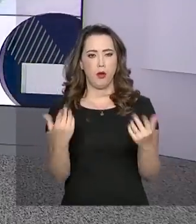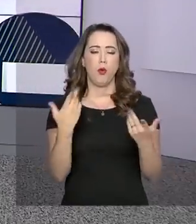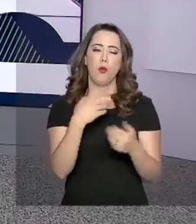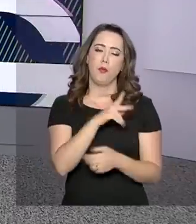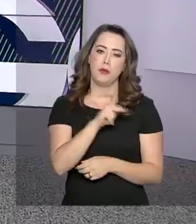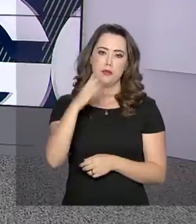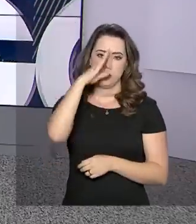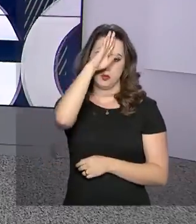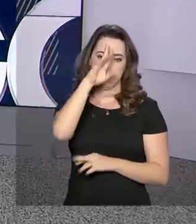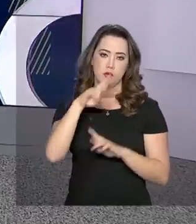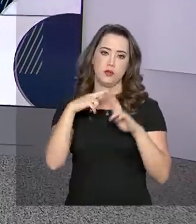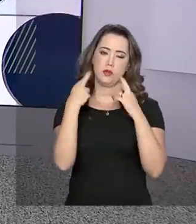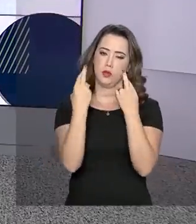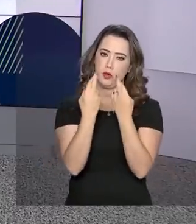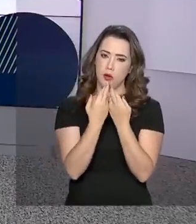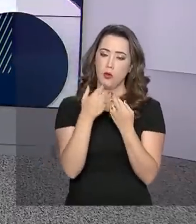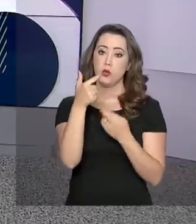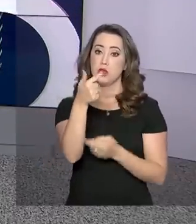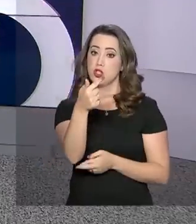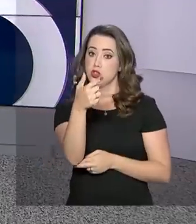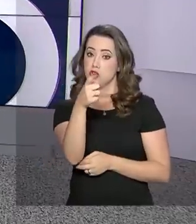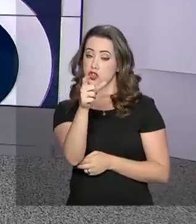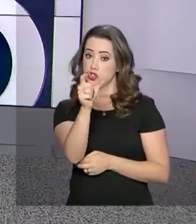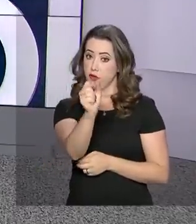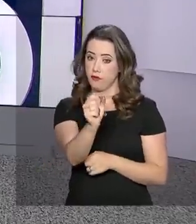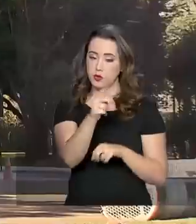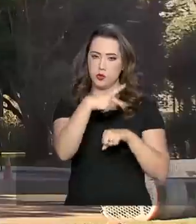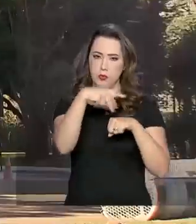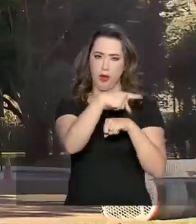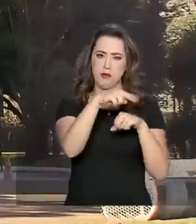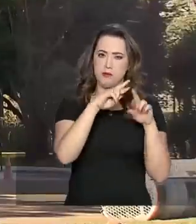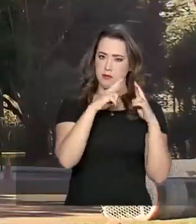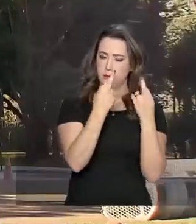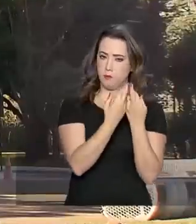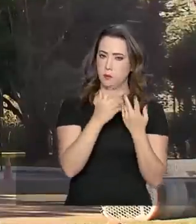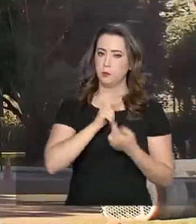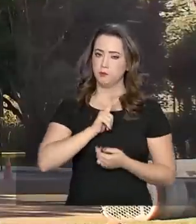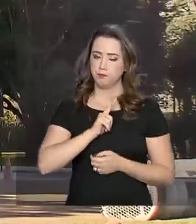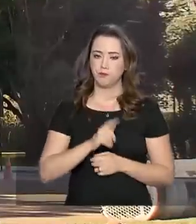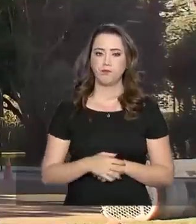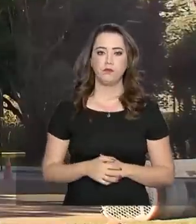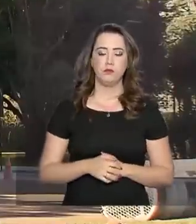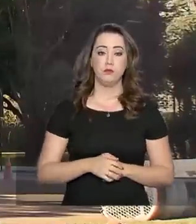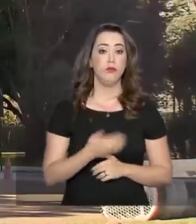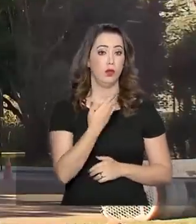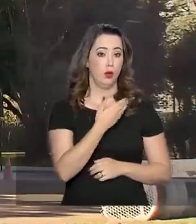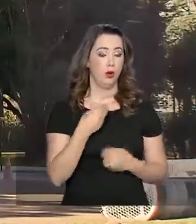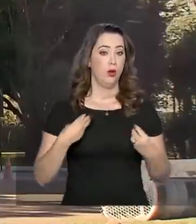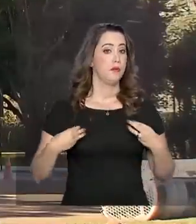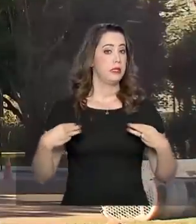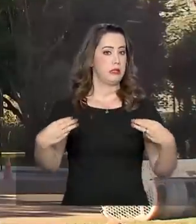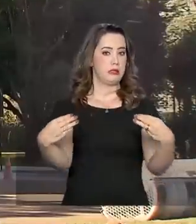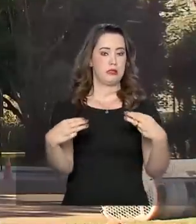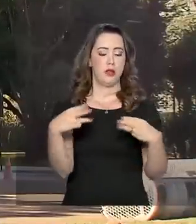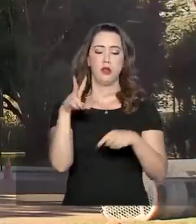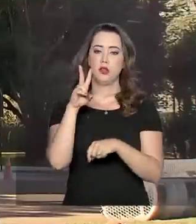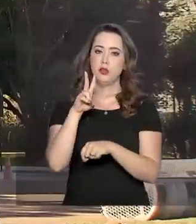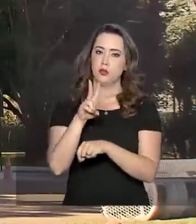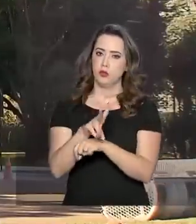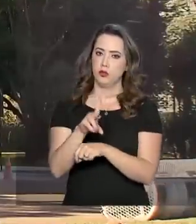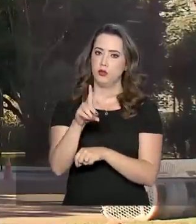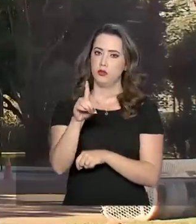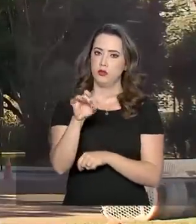pelas 20 maiores economias do mundo. O Ministério da Defesa informou que a suspeita de